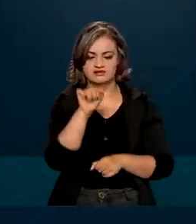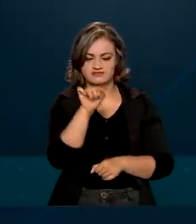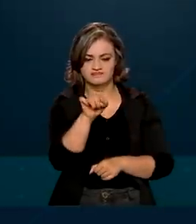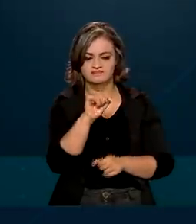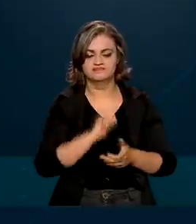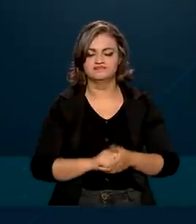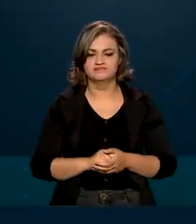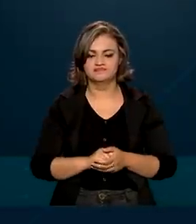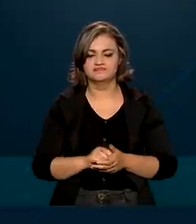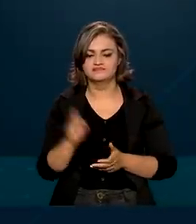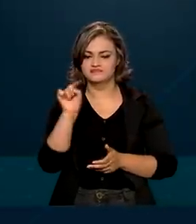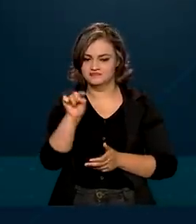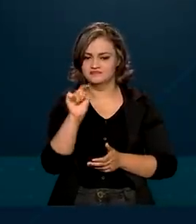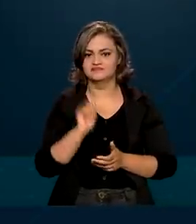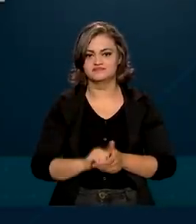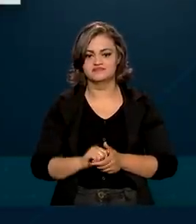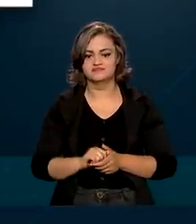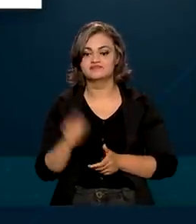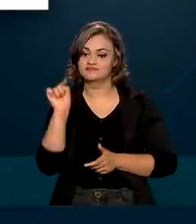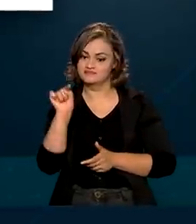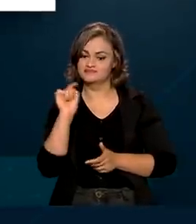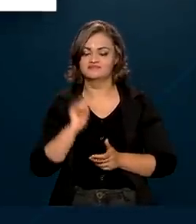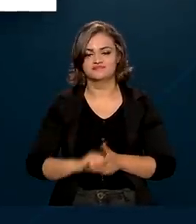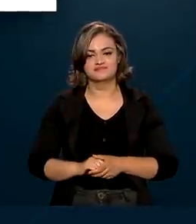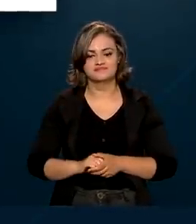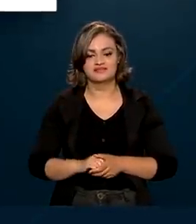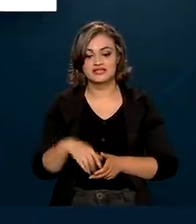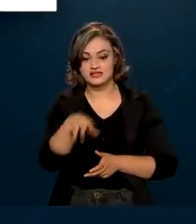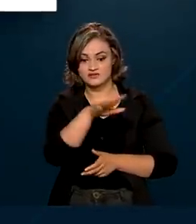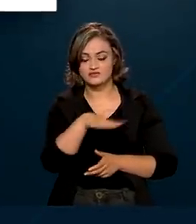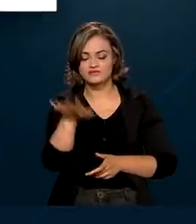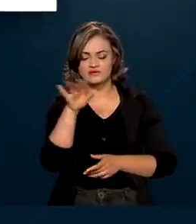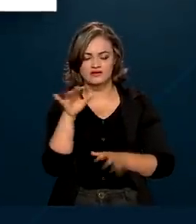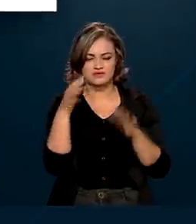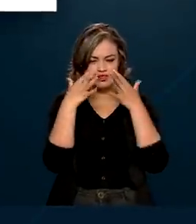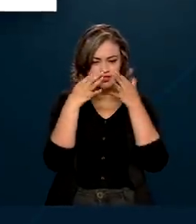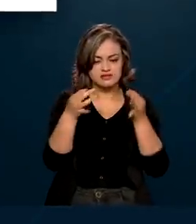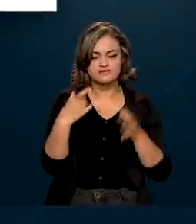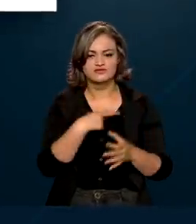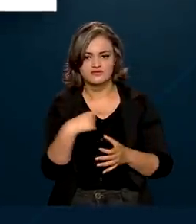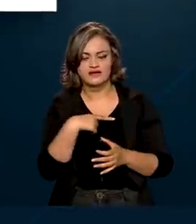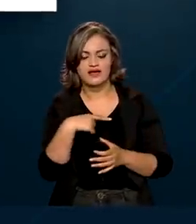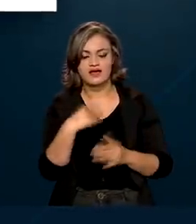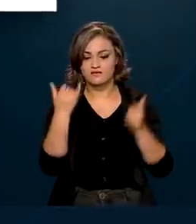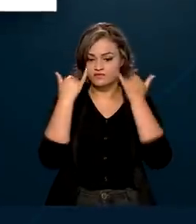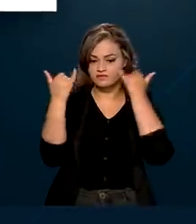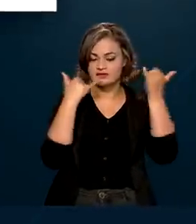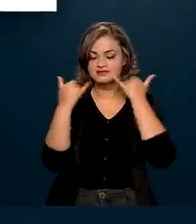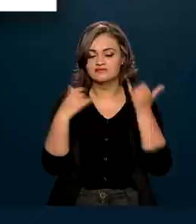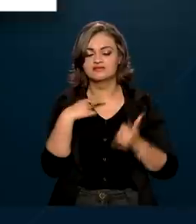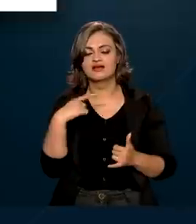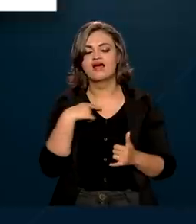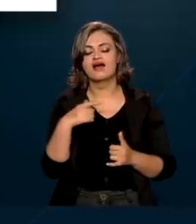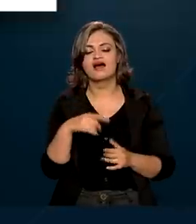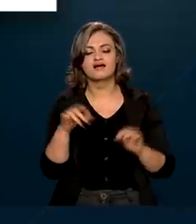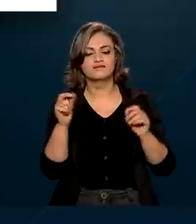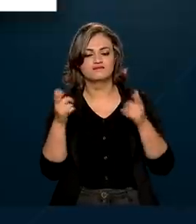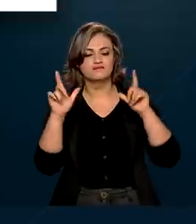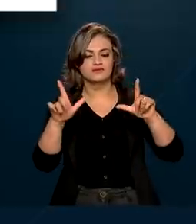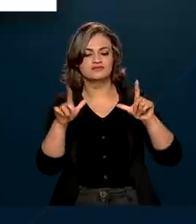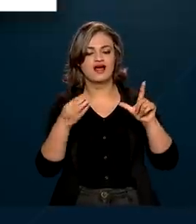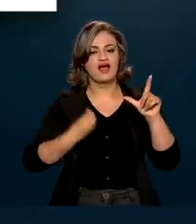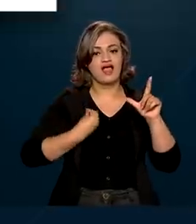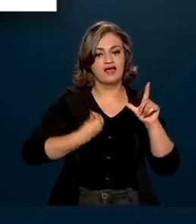segurança hídrica, alimentar e energética. A partir dessas informações, a plataforma online apresenta a